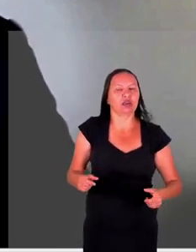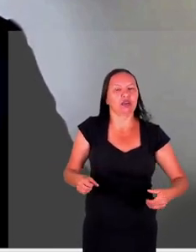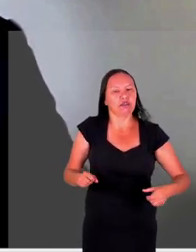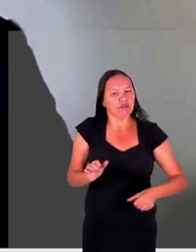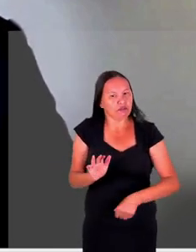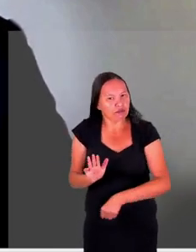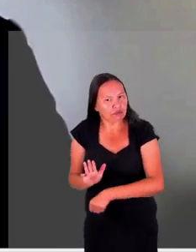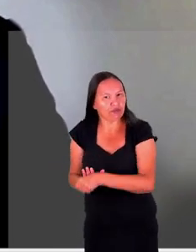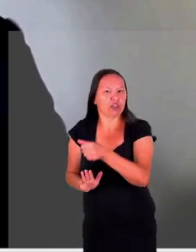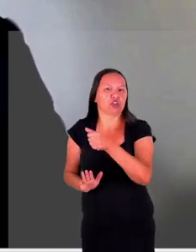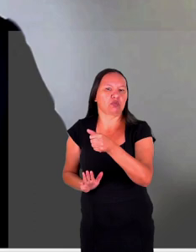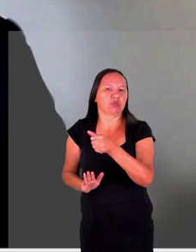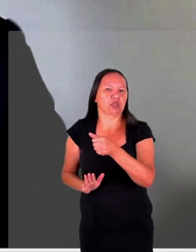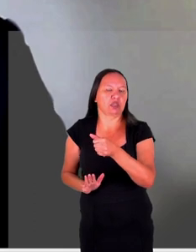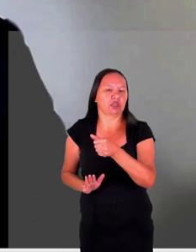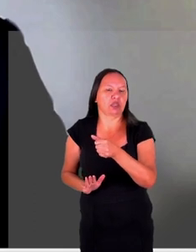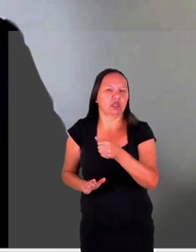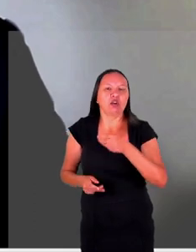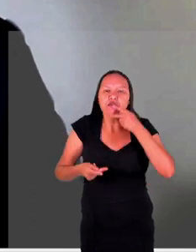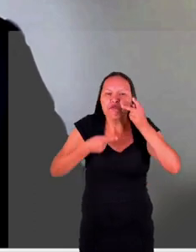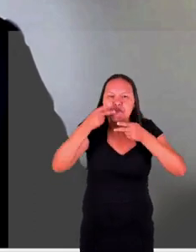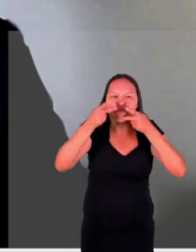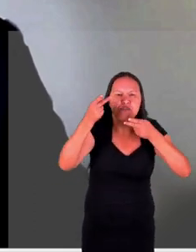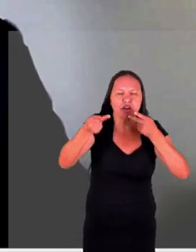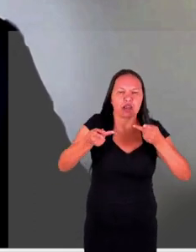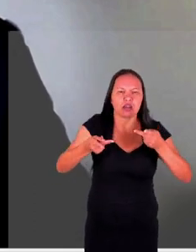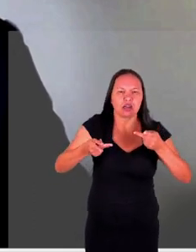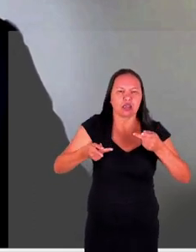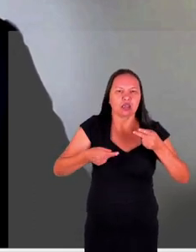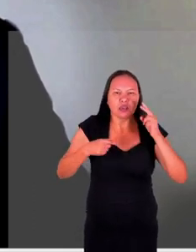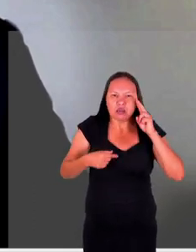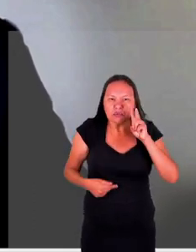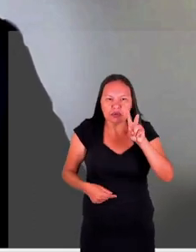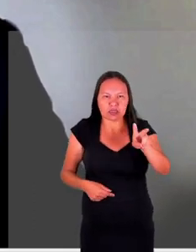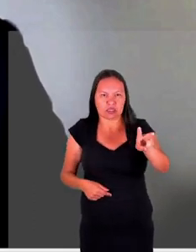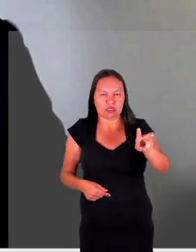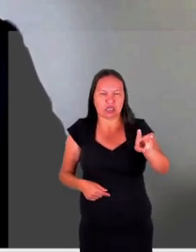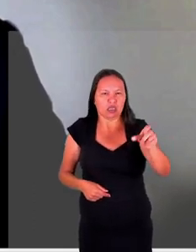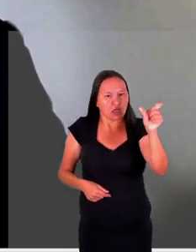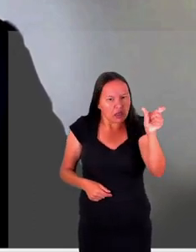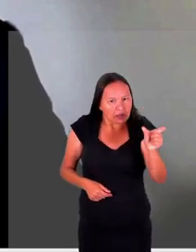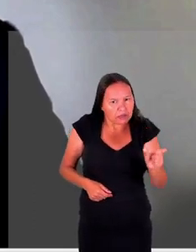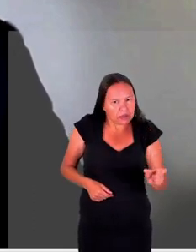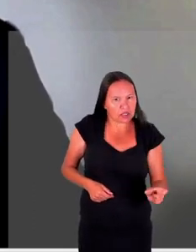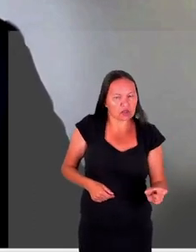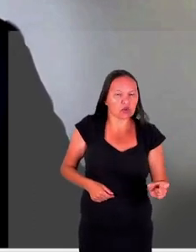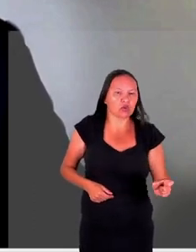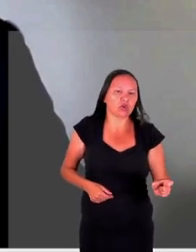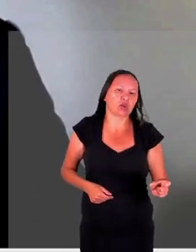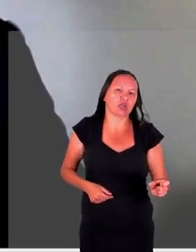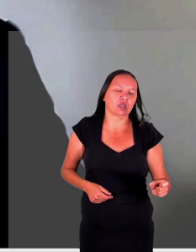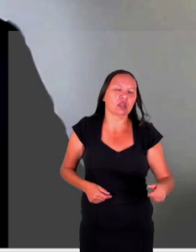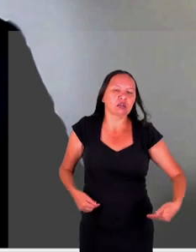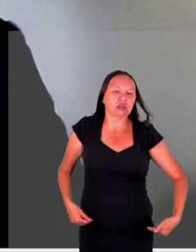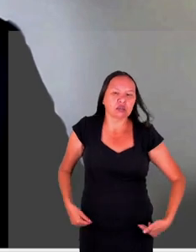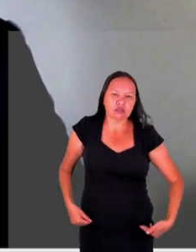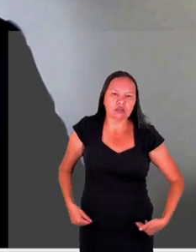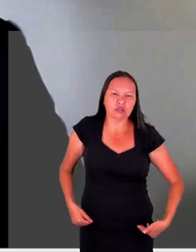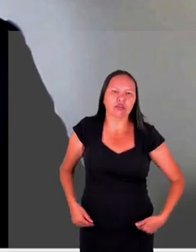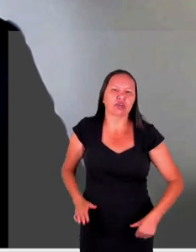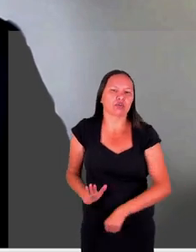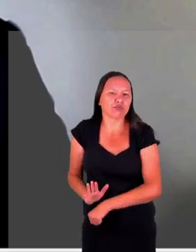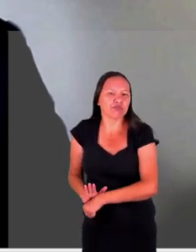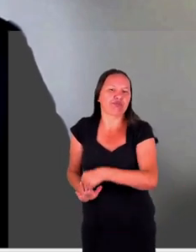situação sem qualquer julgamento ou qualquer tipo de apreciação ou valoração em relação ao conflito ou a